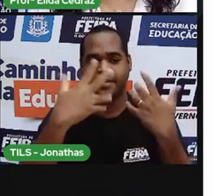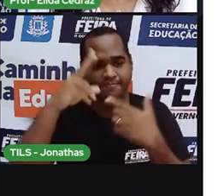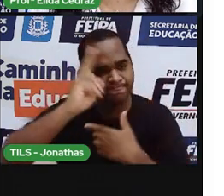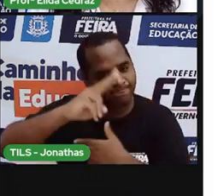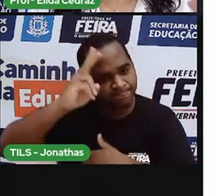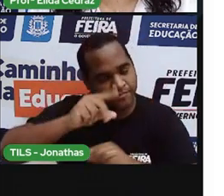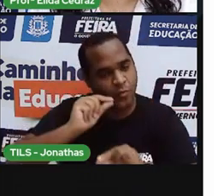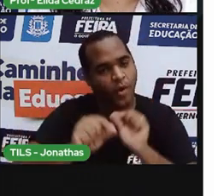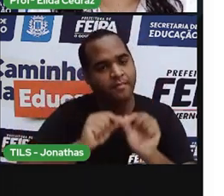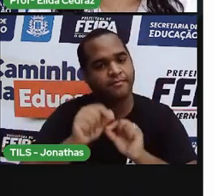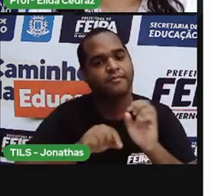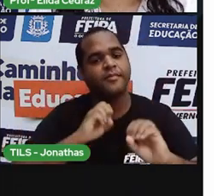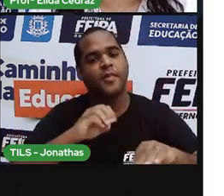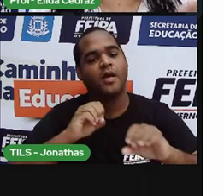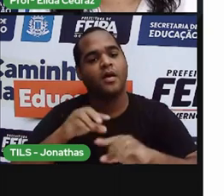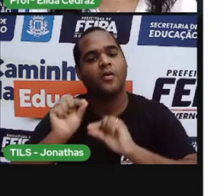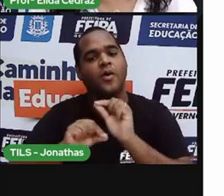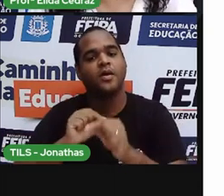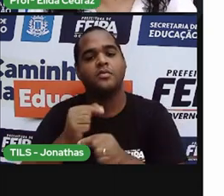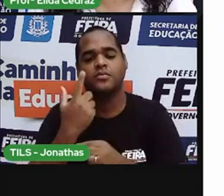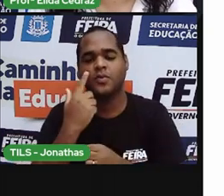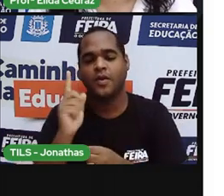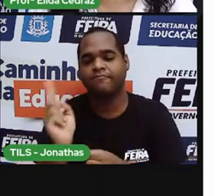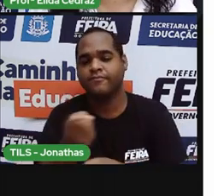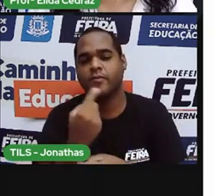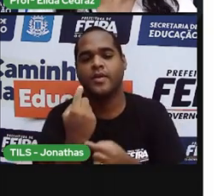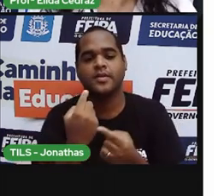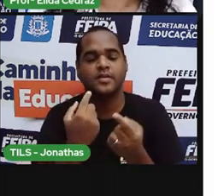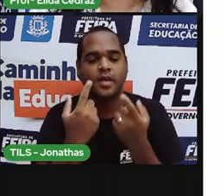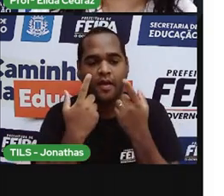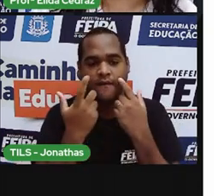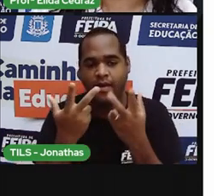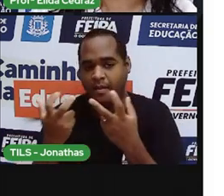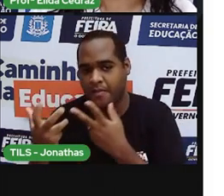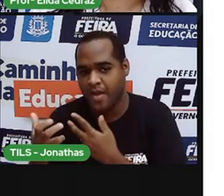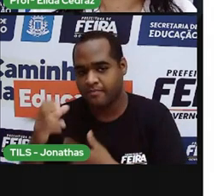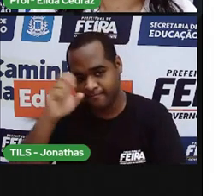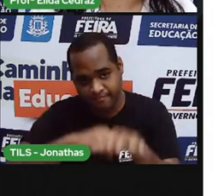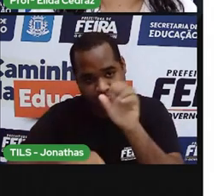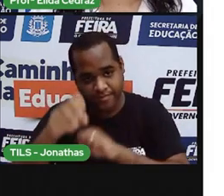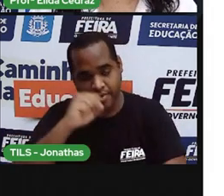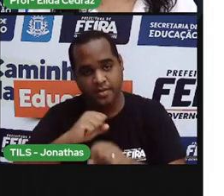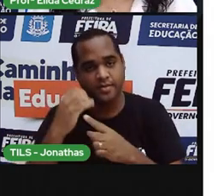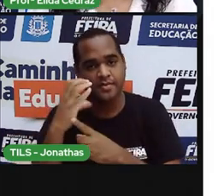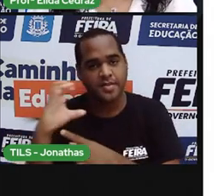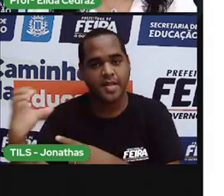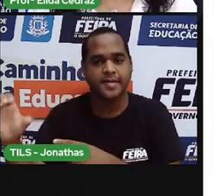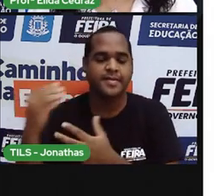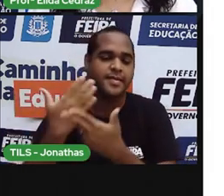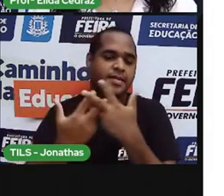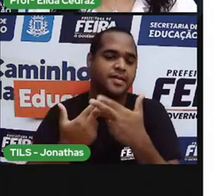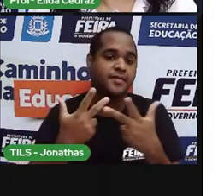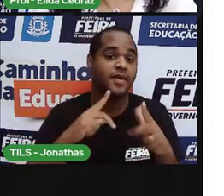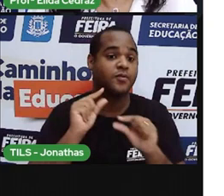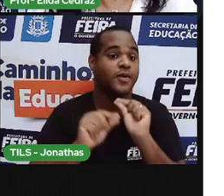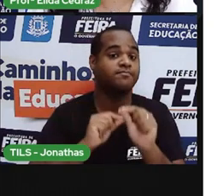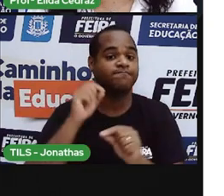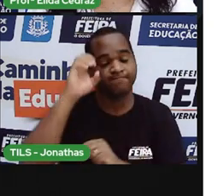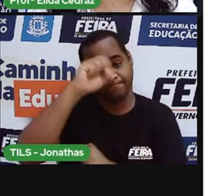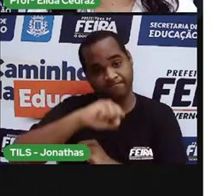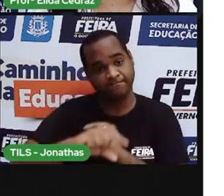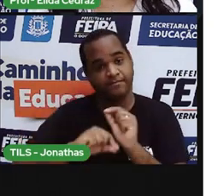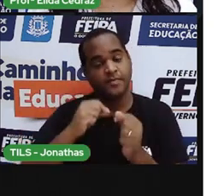O que foi que nós vimos na última aula de Ciências Humanas? Já estudamos